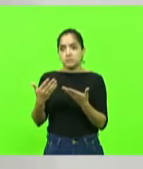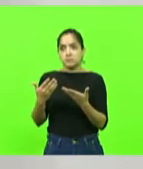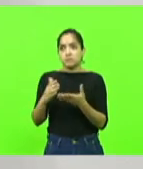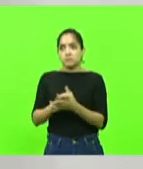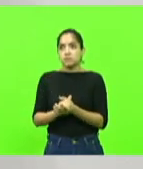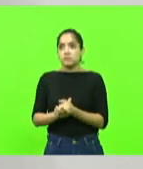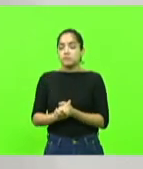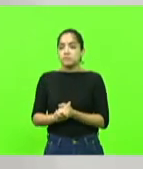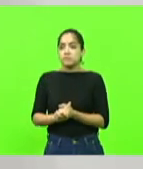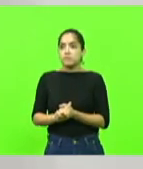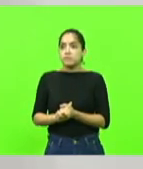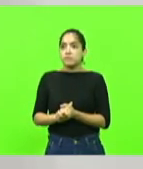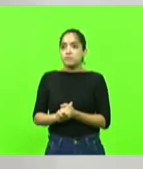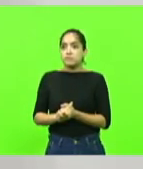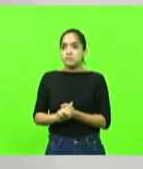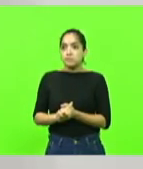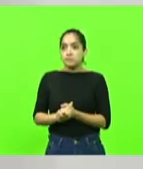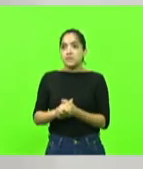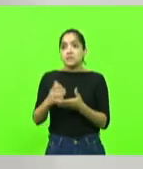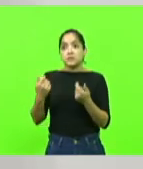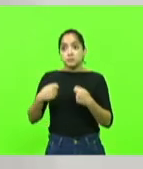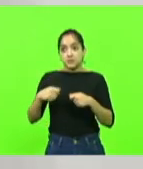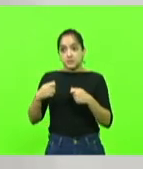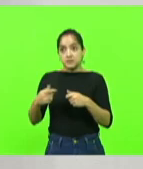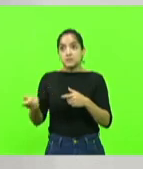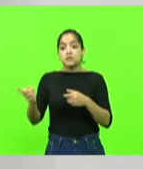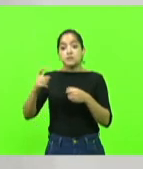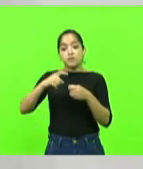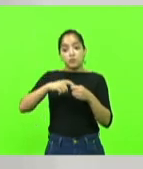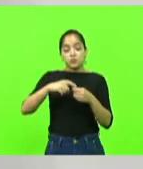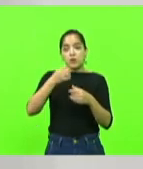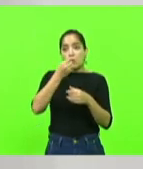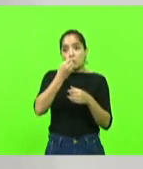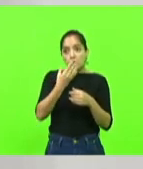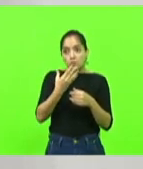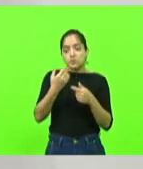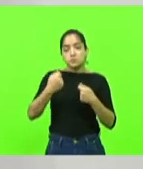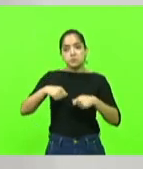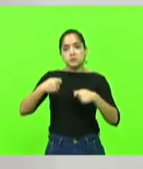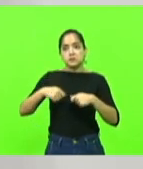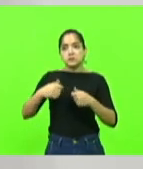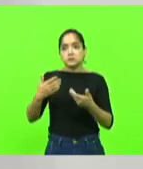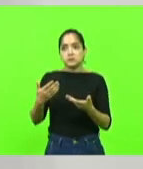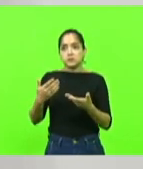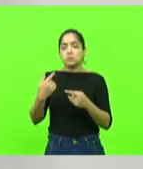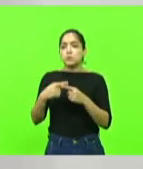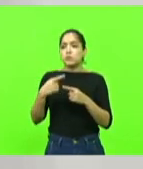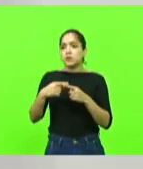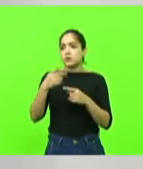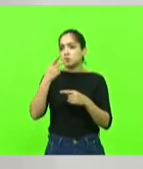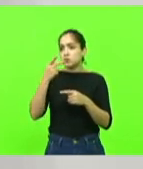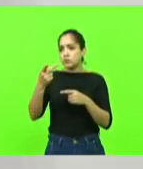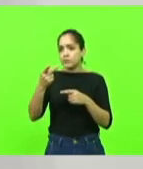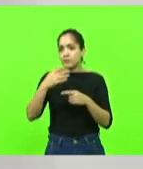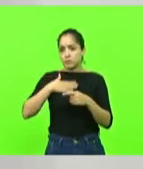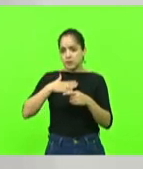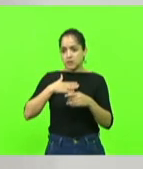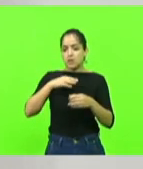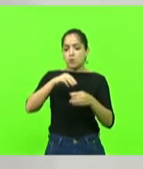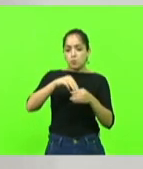dupla mão. Tem que voltar a algo de bom mesmo. E por que que digo que sou municipalista?